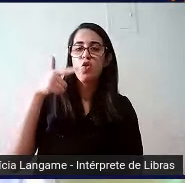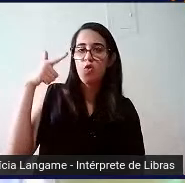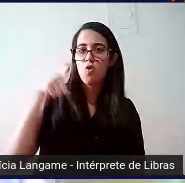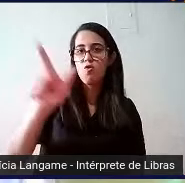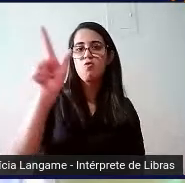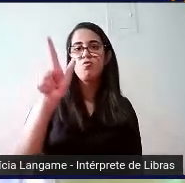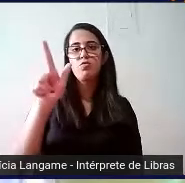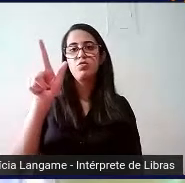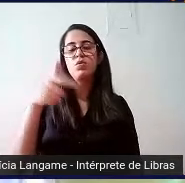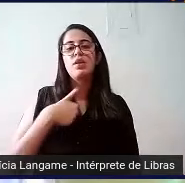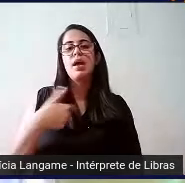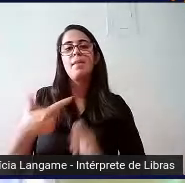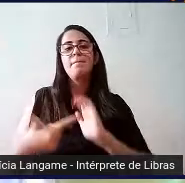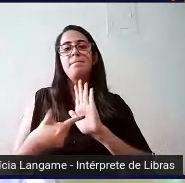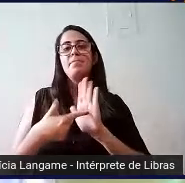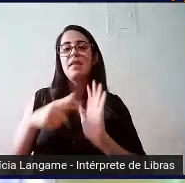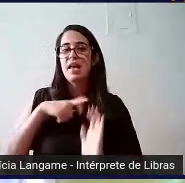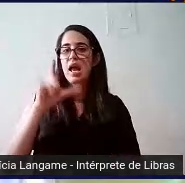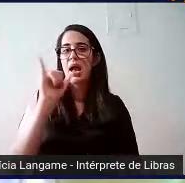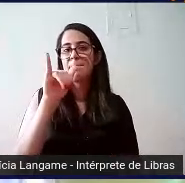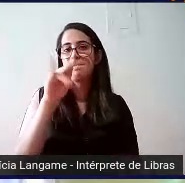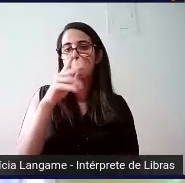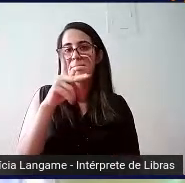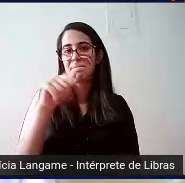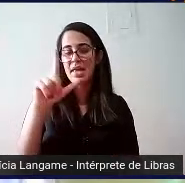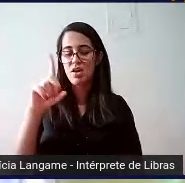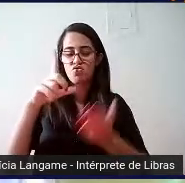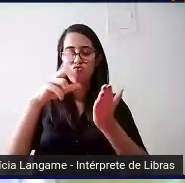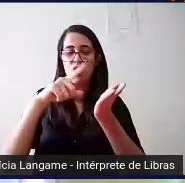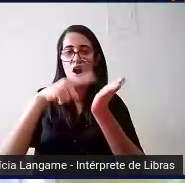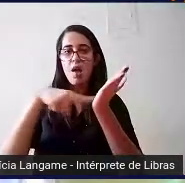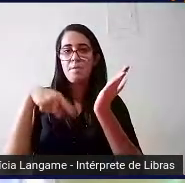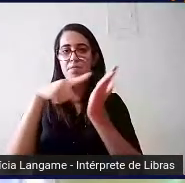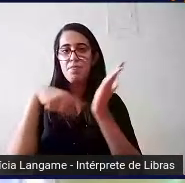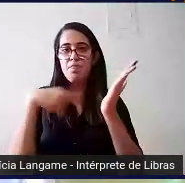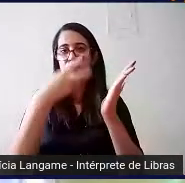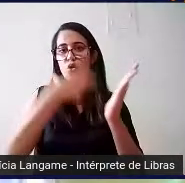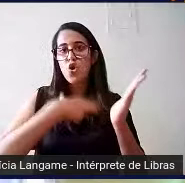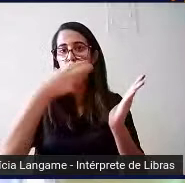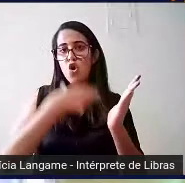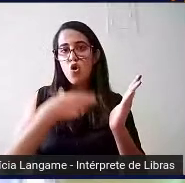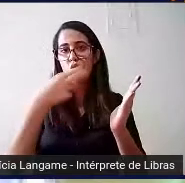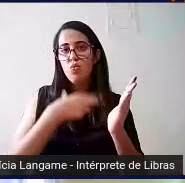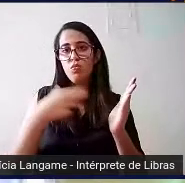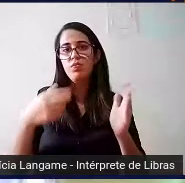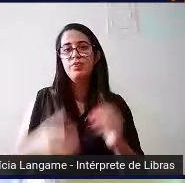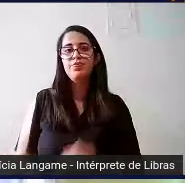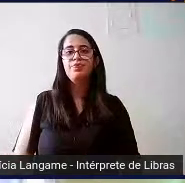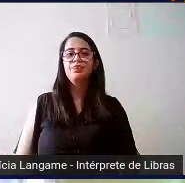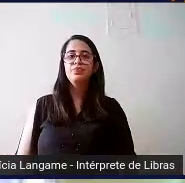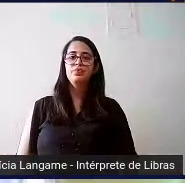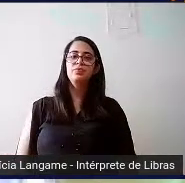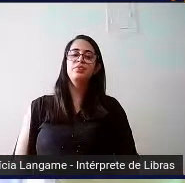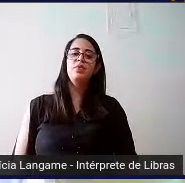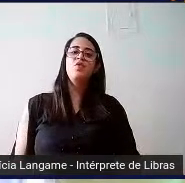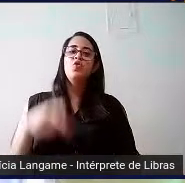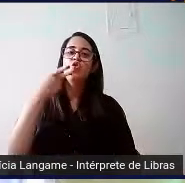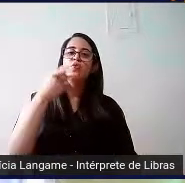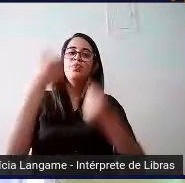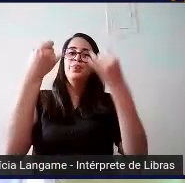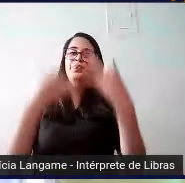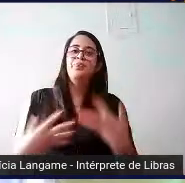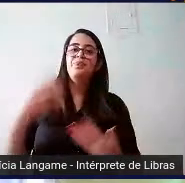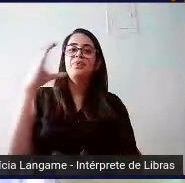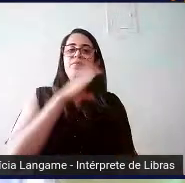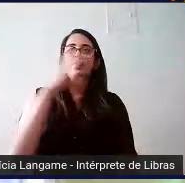está presente no iPad, que são os tablets, né? Da Apple e no MacBook. Então, eu vou falar rapidamente sobre esses dois,